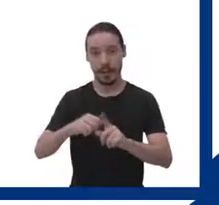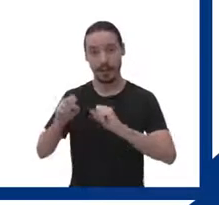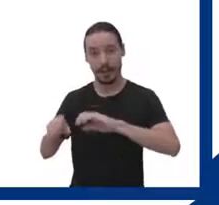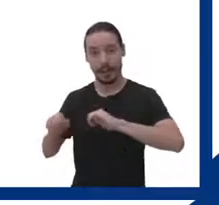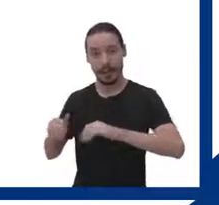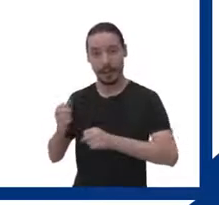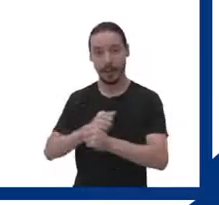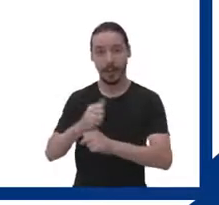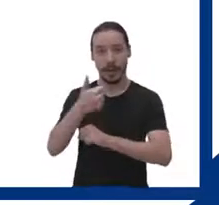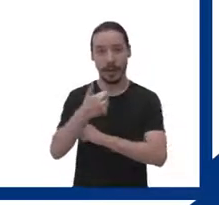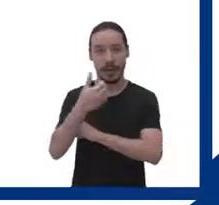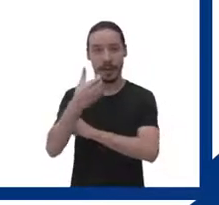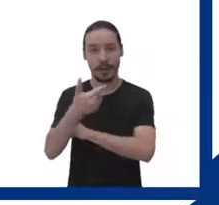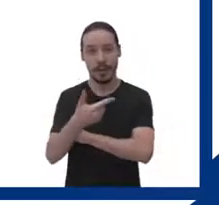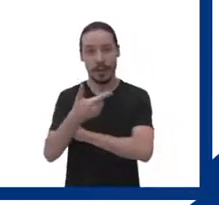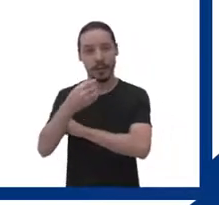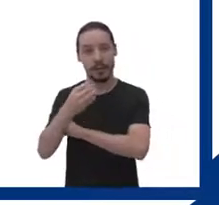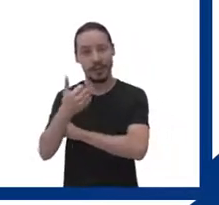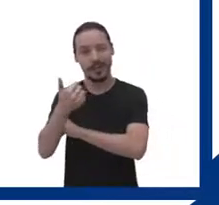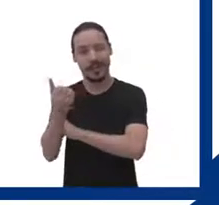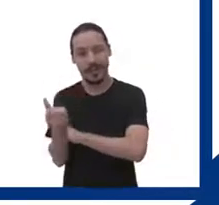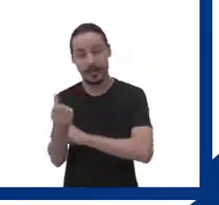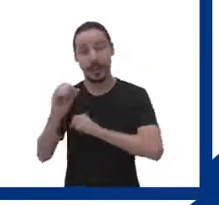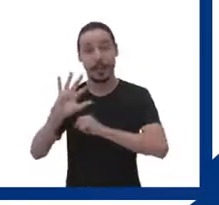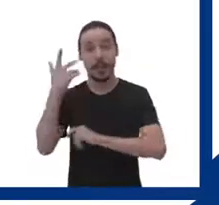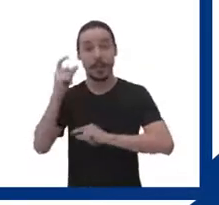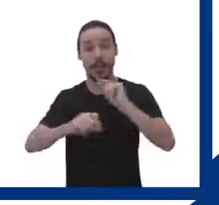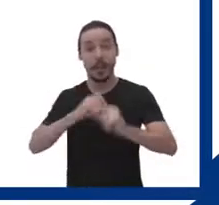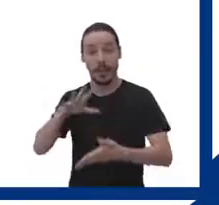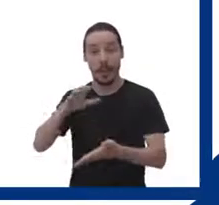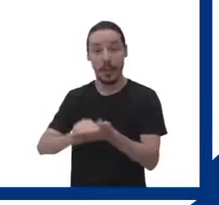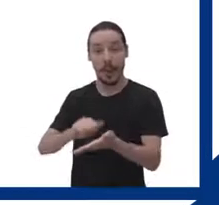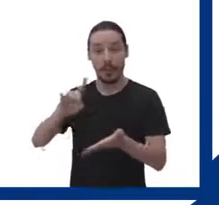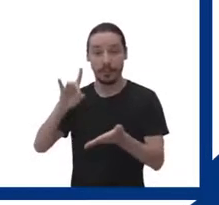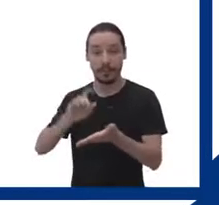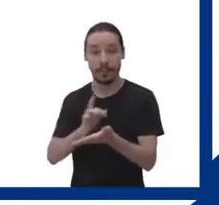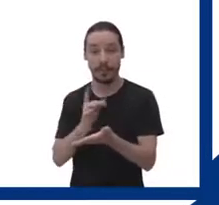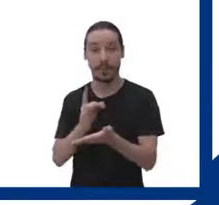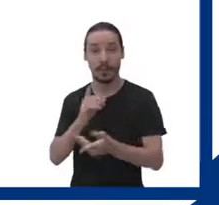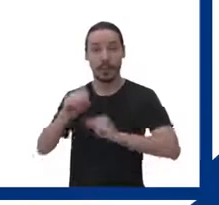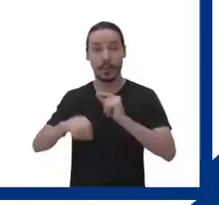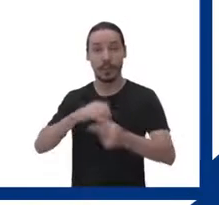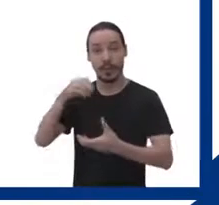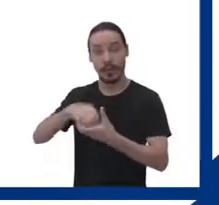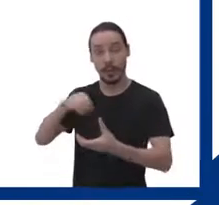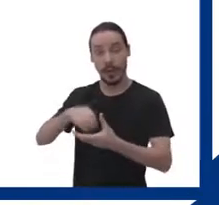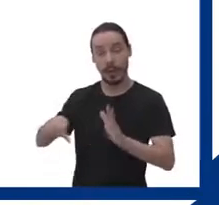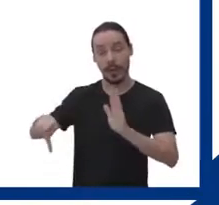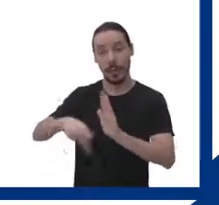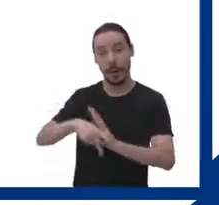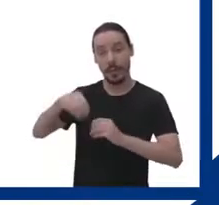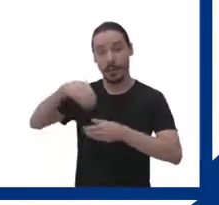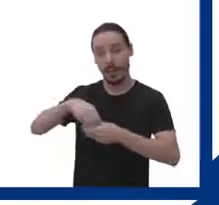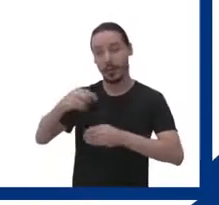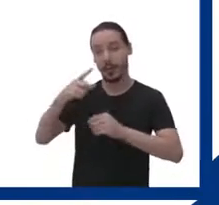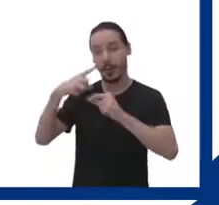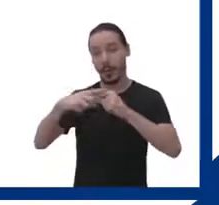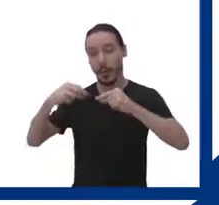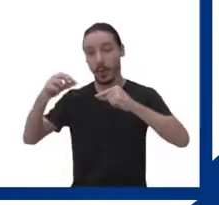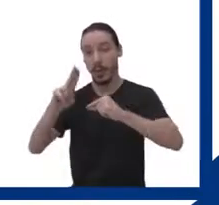2016, ocorreu o credenciamento da Unioeste no ecossistema da Universidade Aberta do Brasil, a UAB.